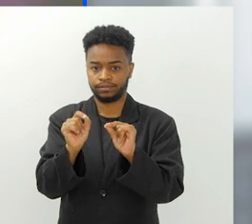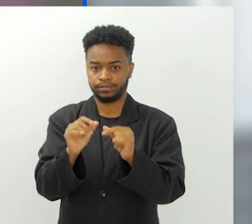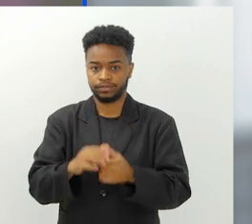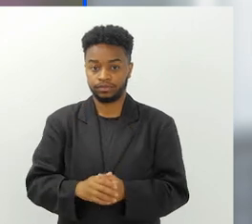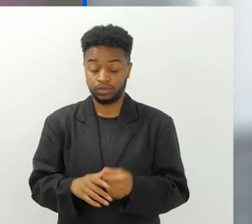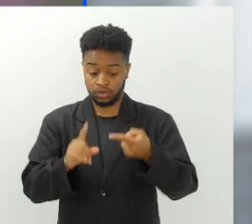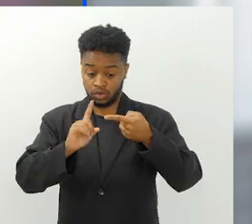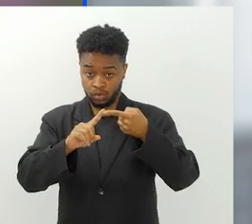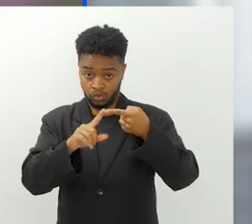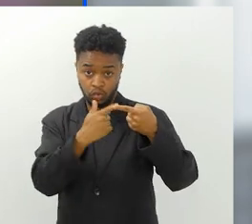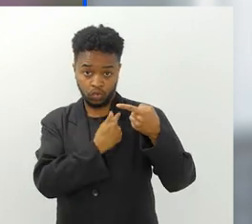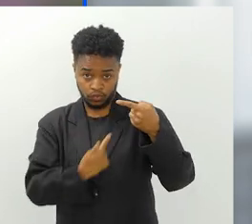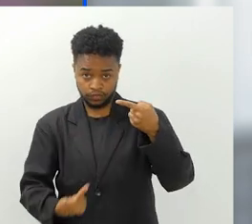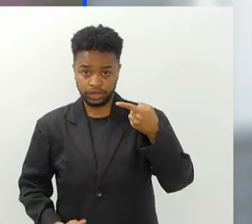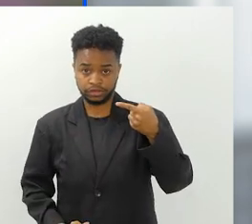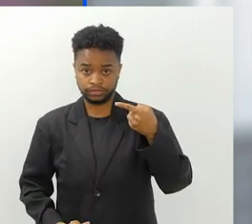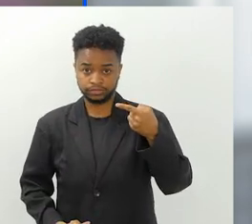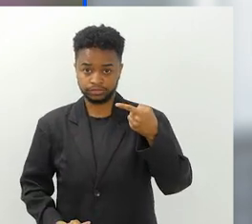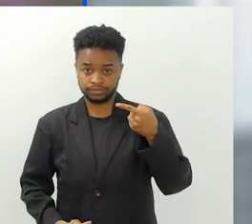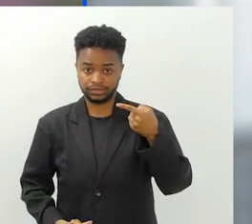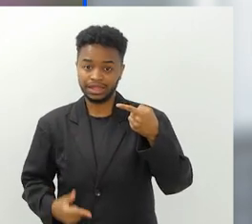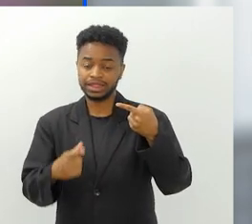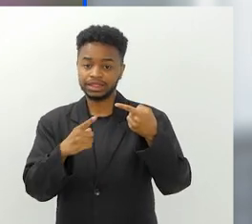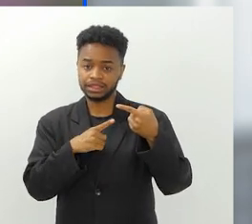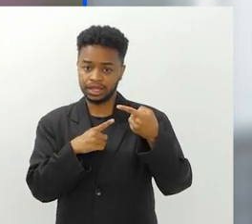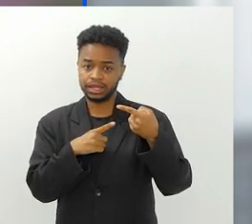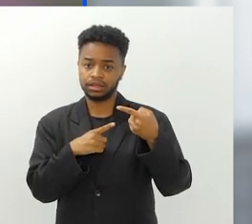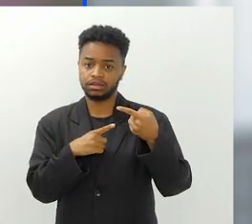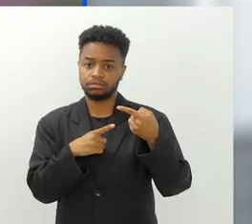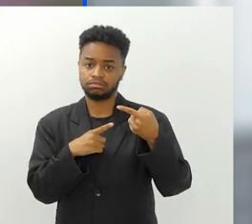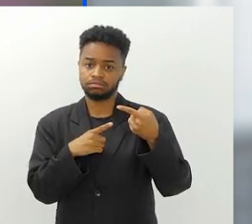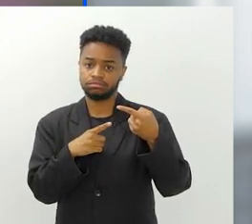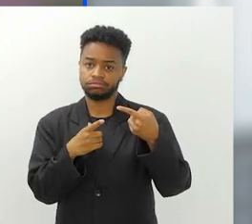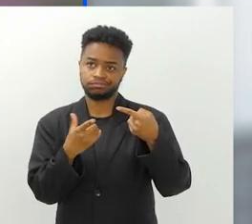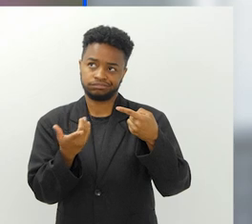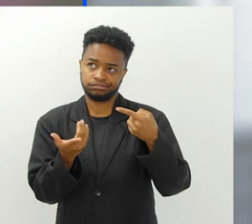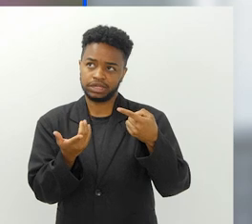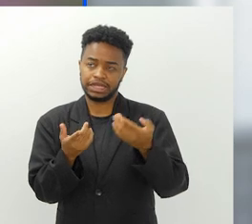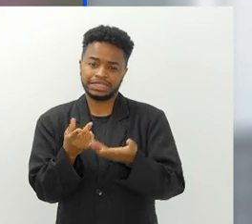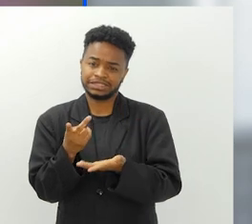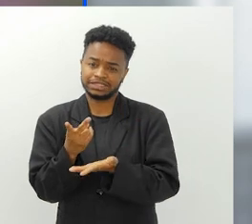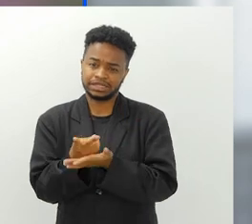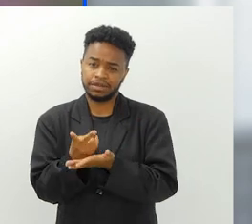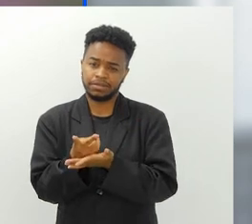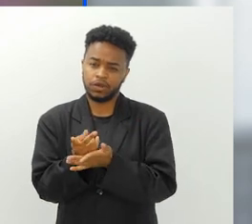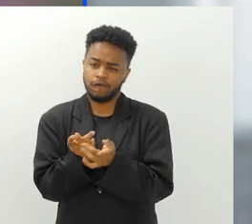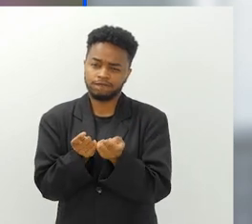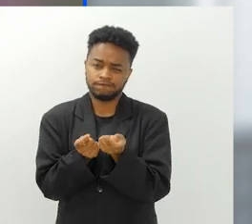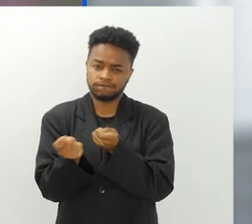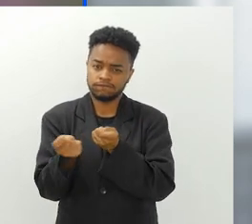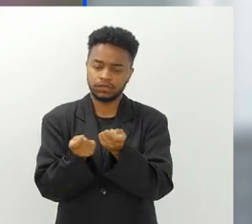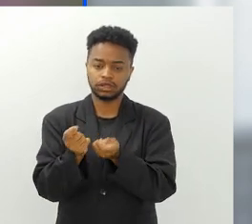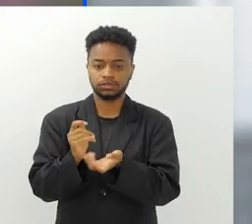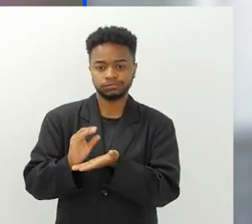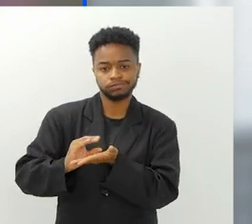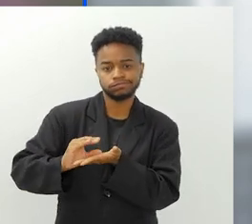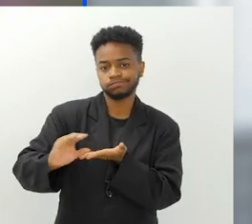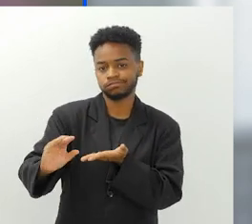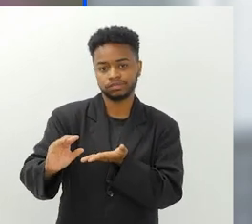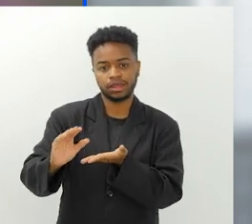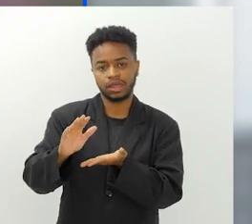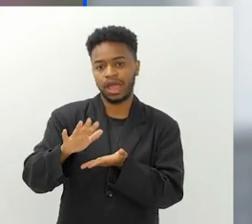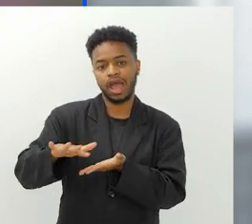O governo tem sempre recursos muito contingenciados